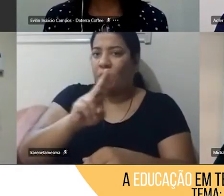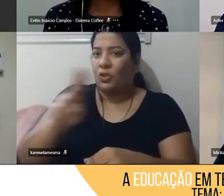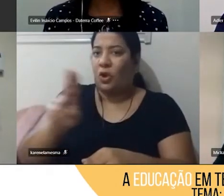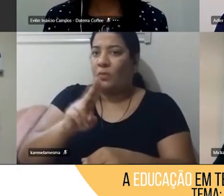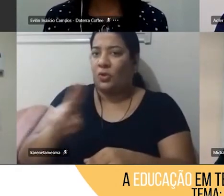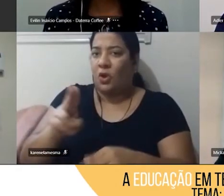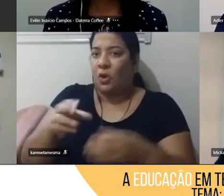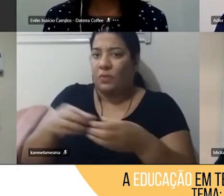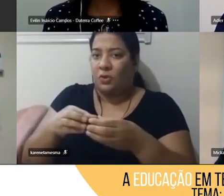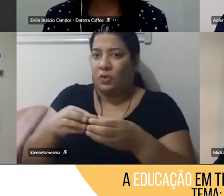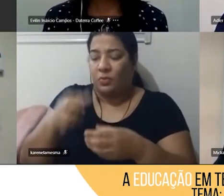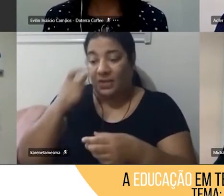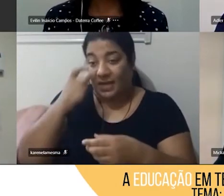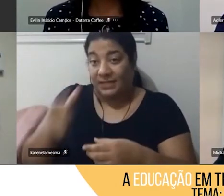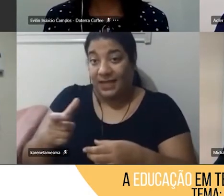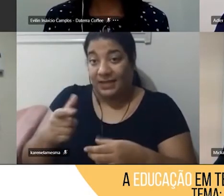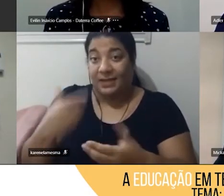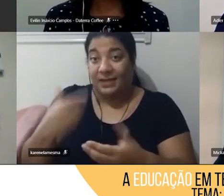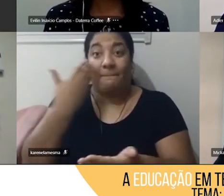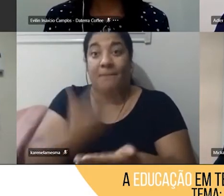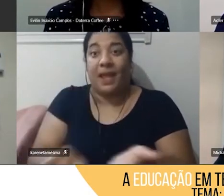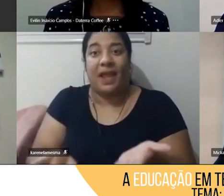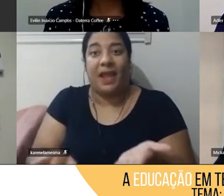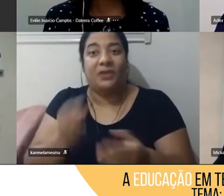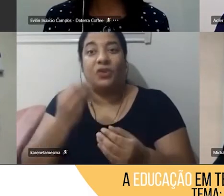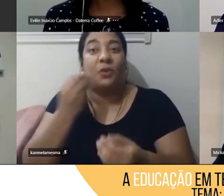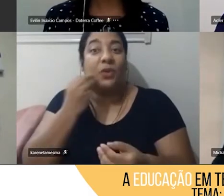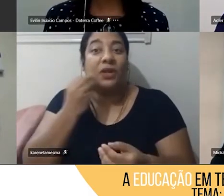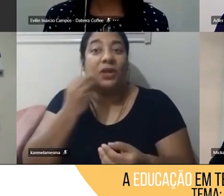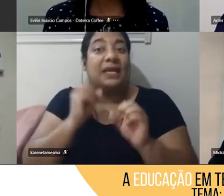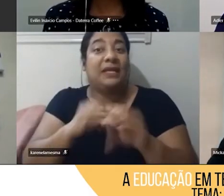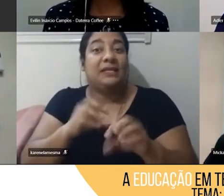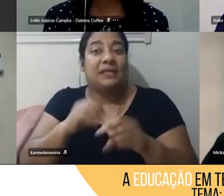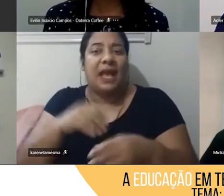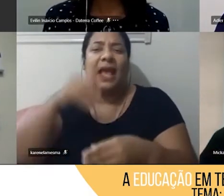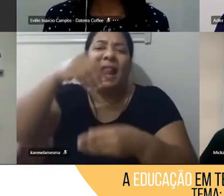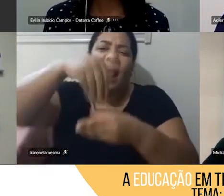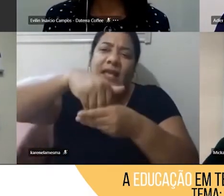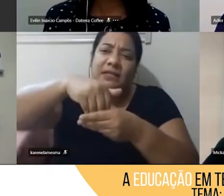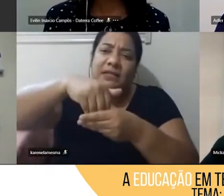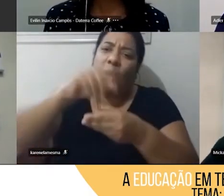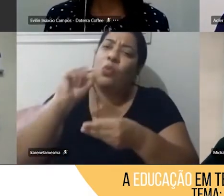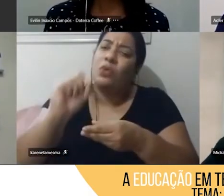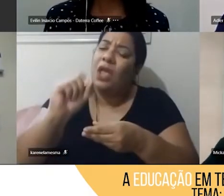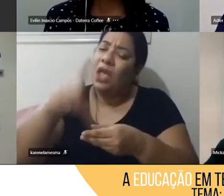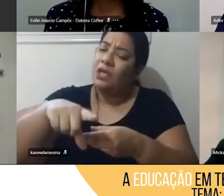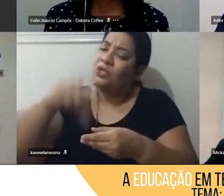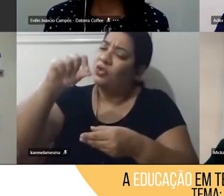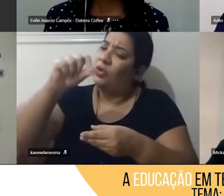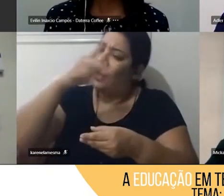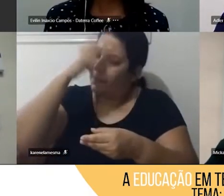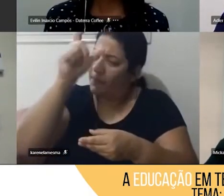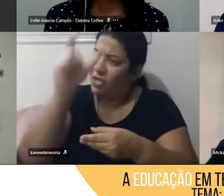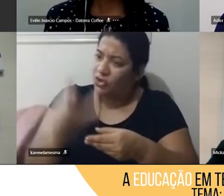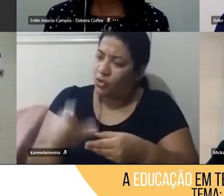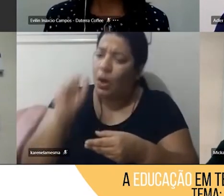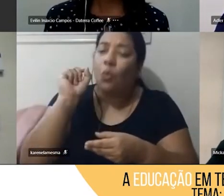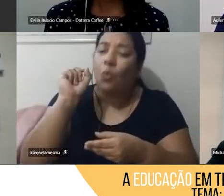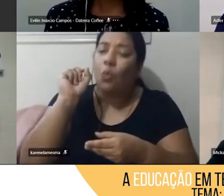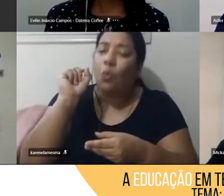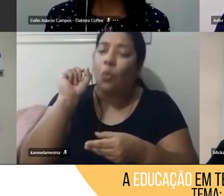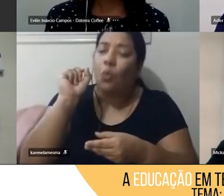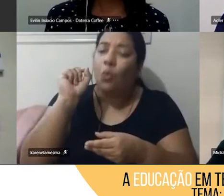oportunidade de ensinar o que é uma eleição, o que é a democracia, né, então eu estou tirando a